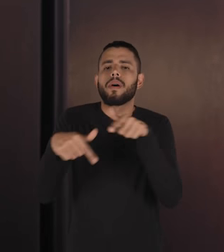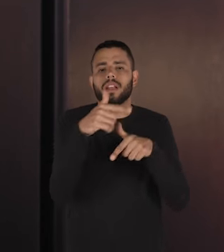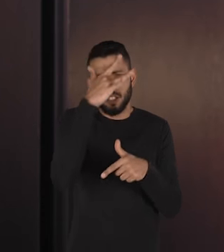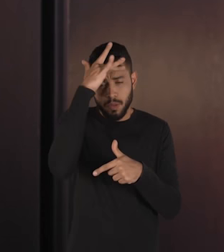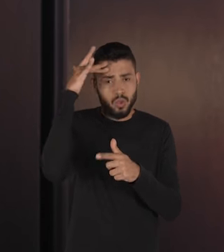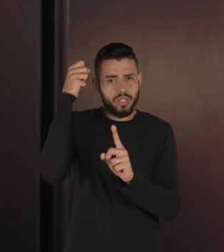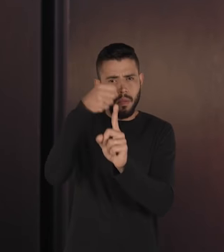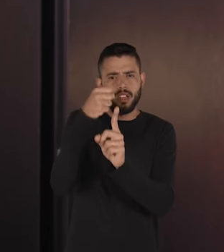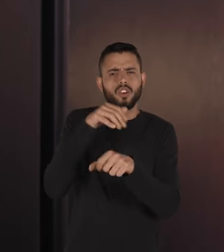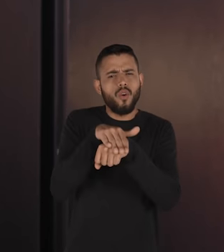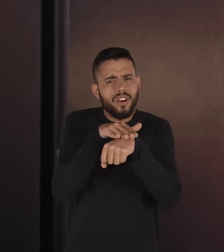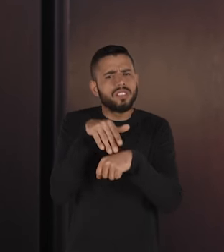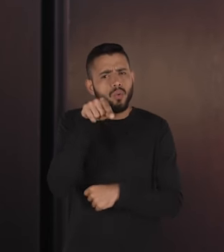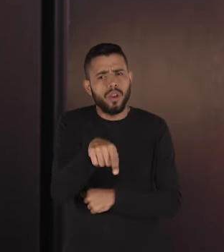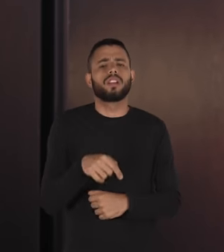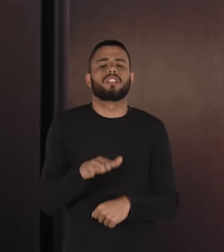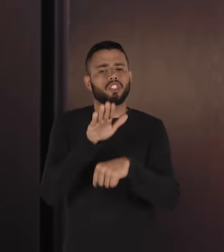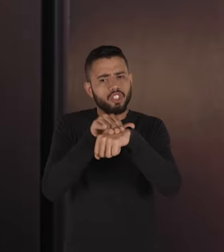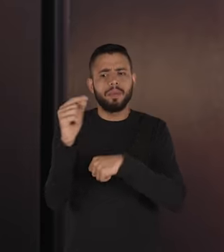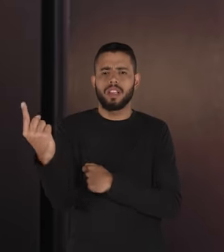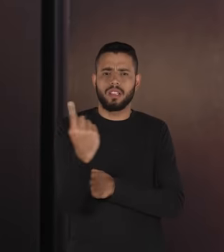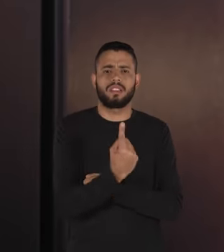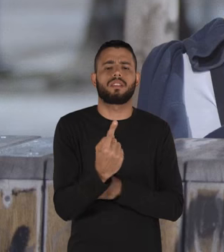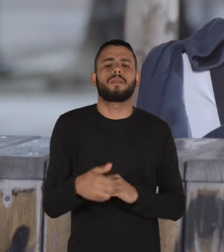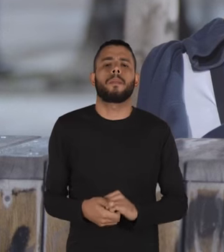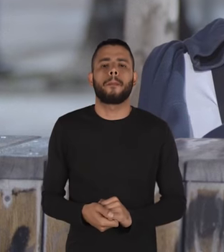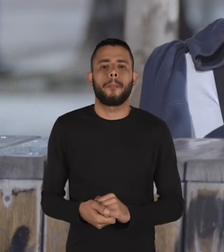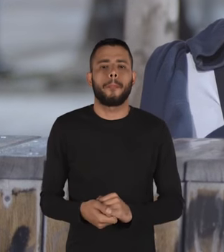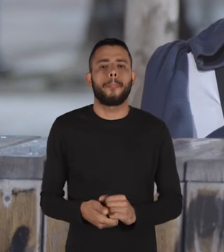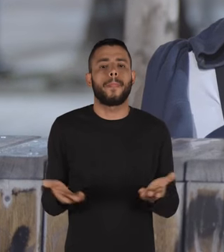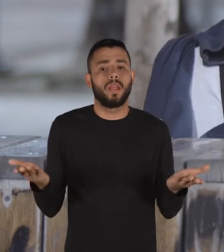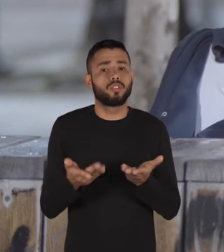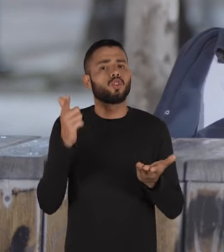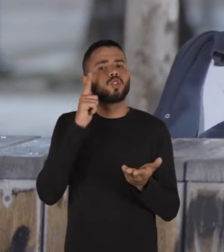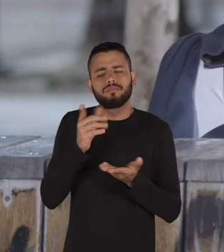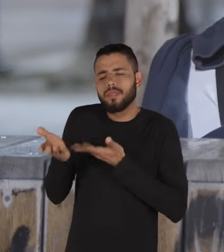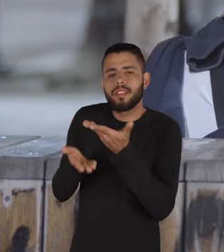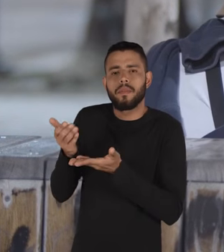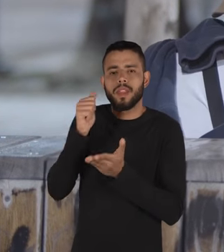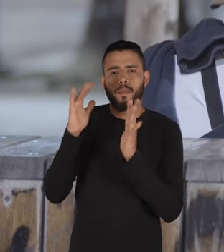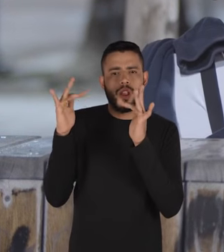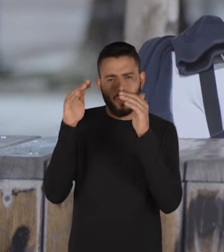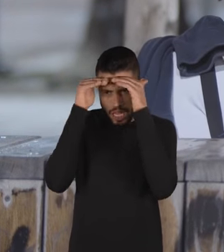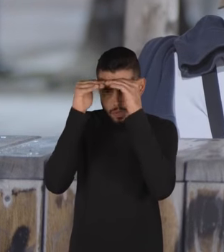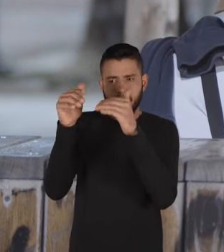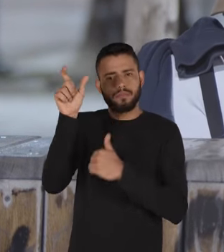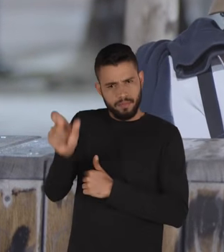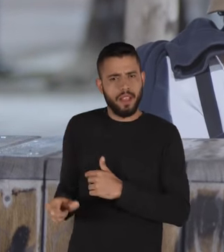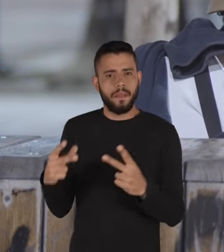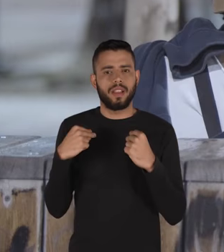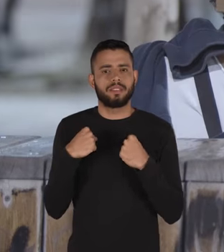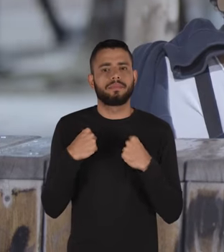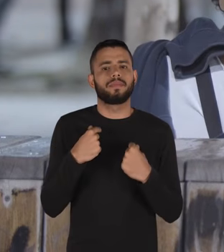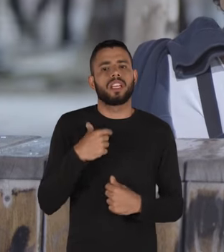agressores conversa com ele promotora por favor chama ele aqui Bruno hoje eu consigo tratar minha companheira com respeito que